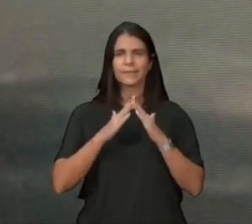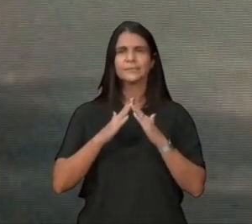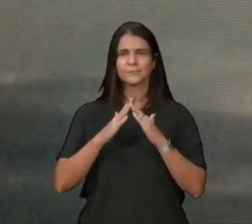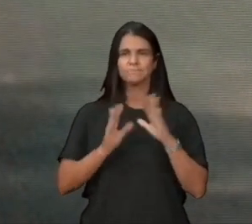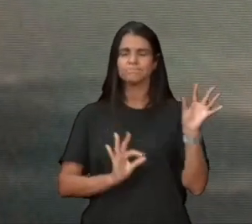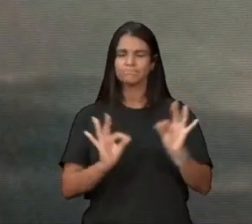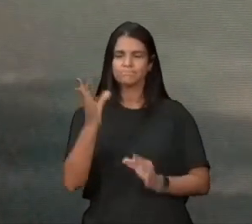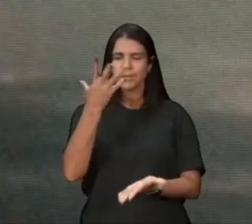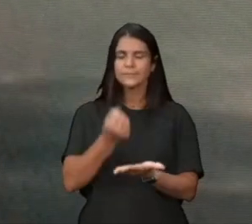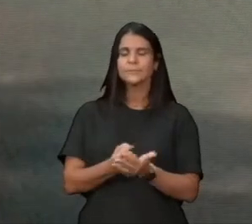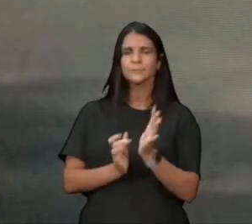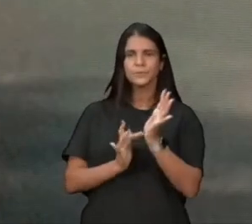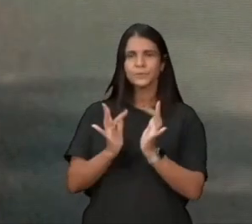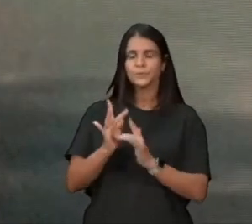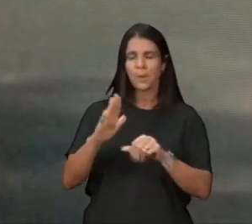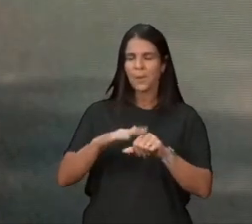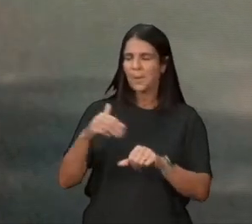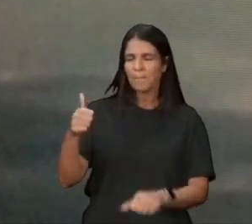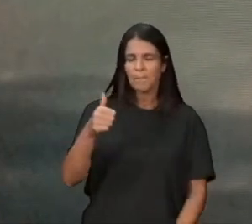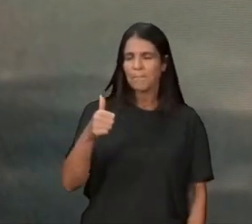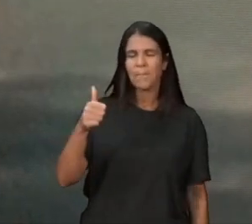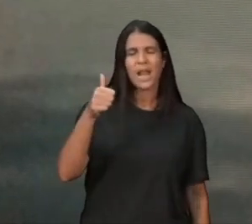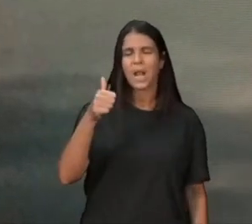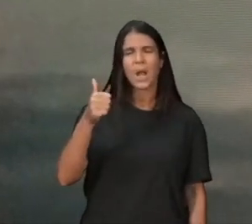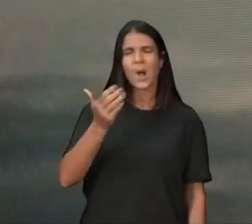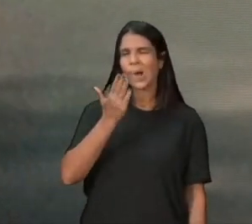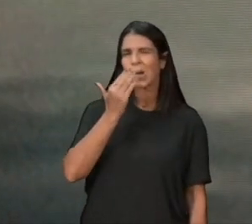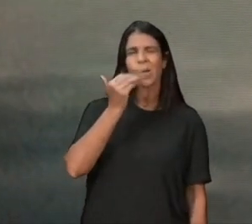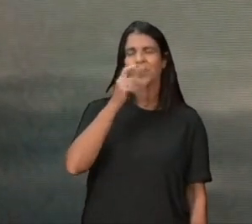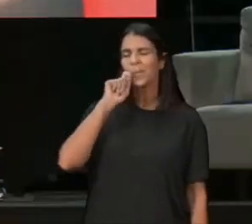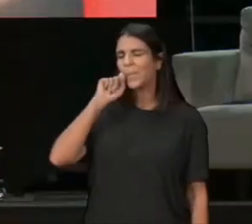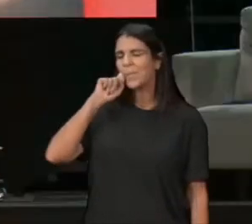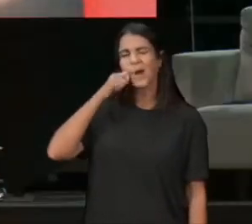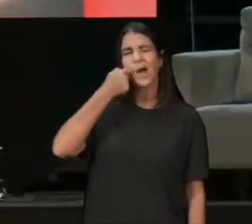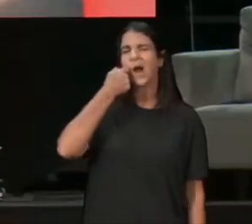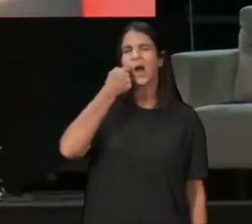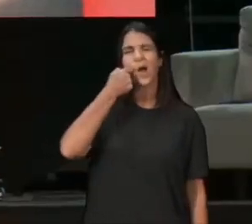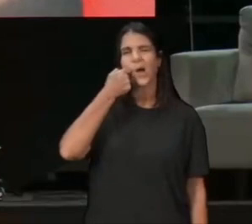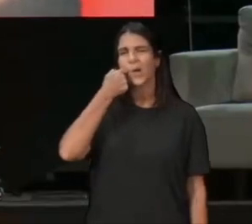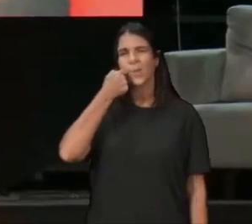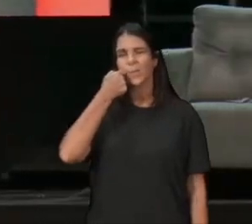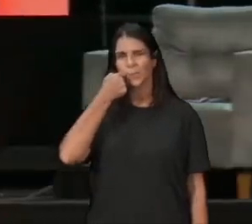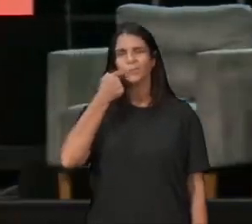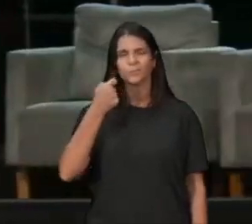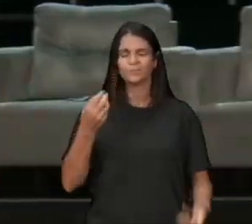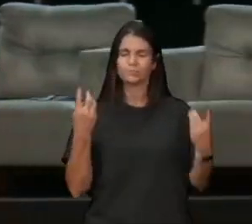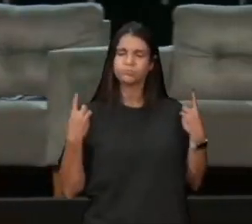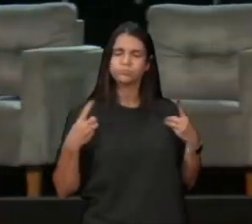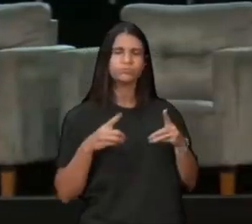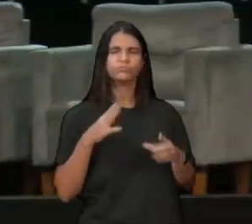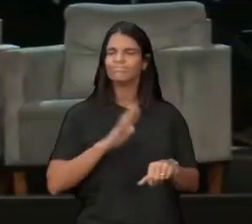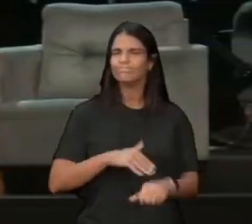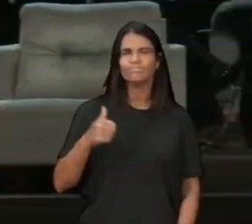bota a melhor bebida na mesa, pega aquele pão, aquele pão gostoso, aquele que se assou, bota para